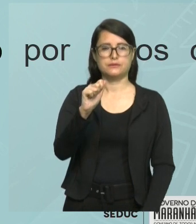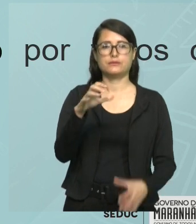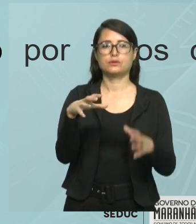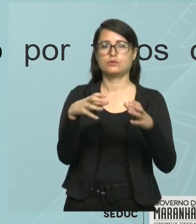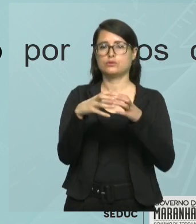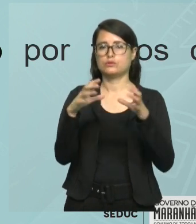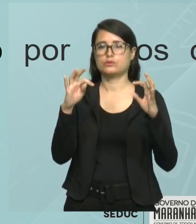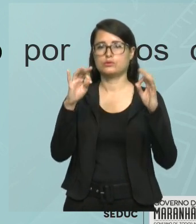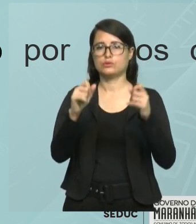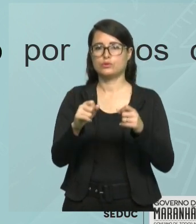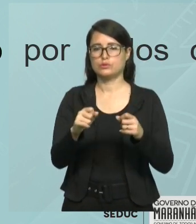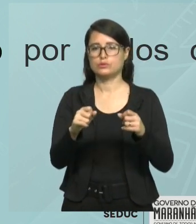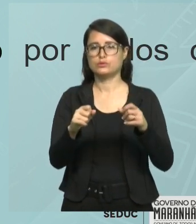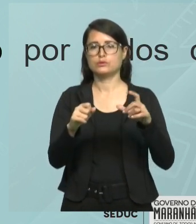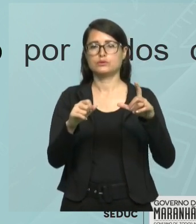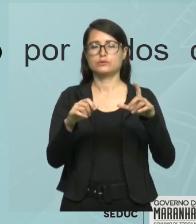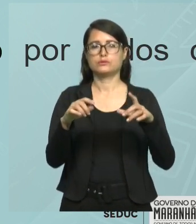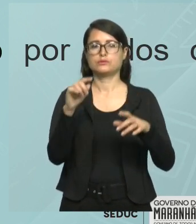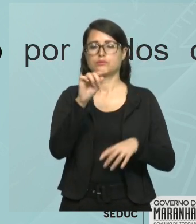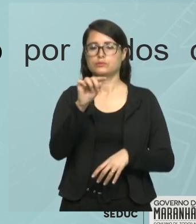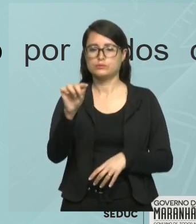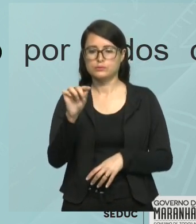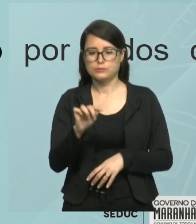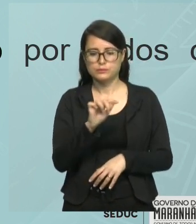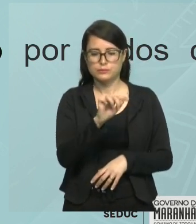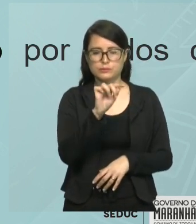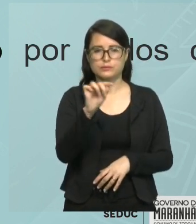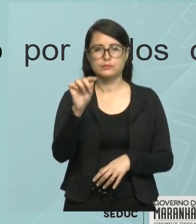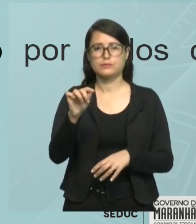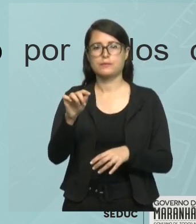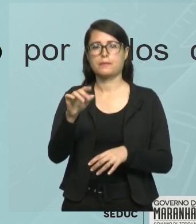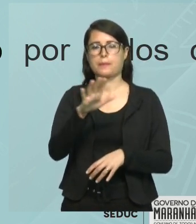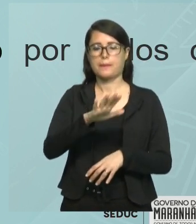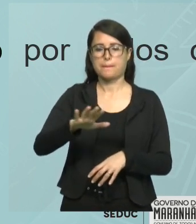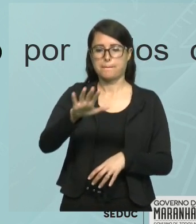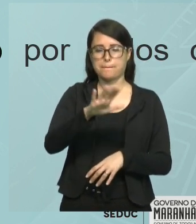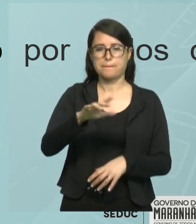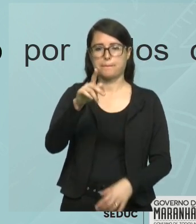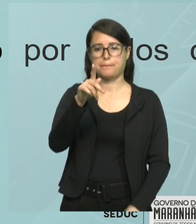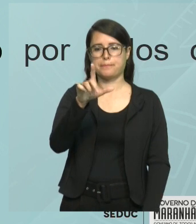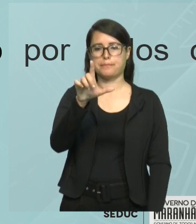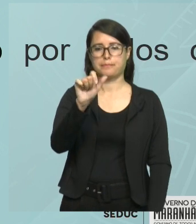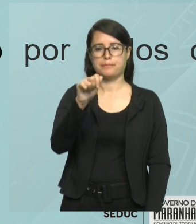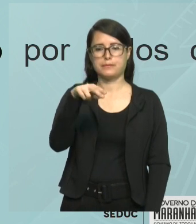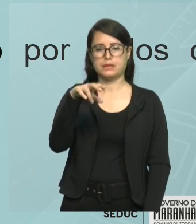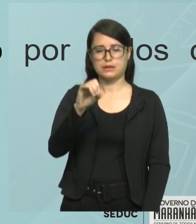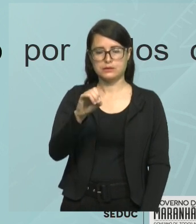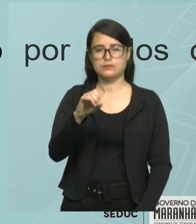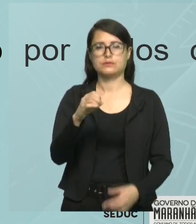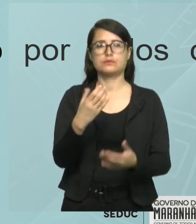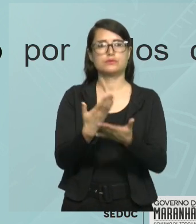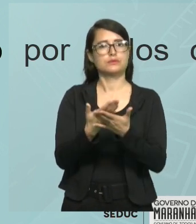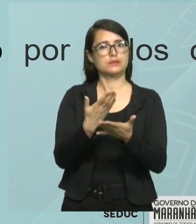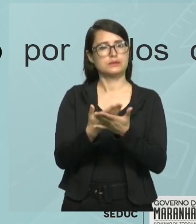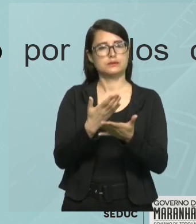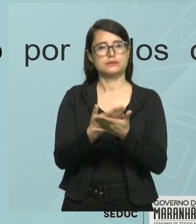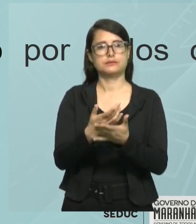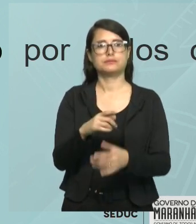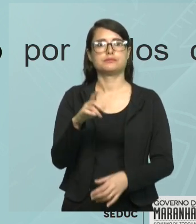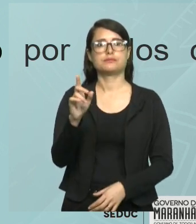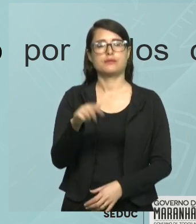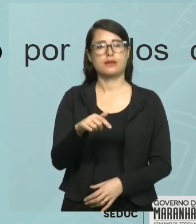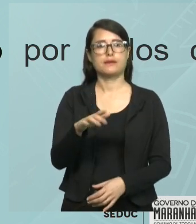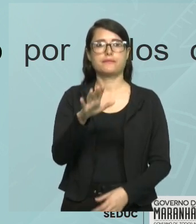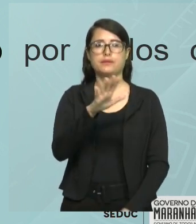pontos do plano. Se eu estiver estudando a geometria plana. Então, se eu estiver estudando a geometria plana, o universo vai